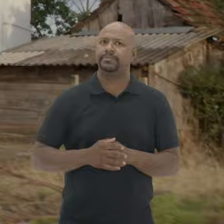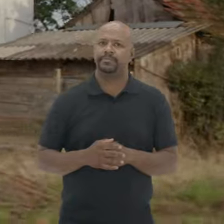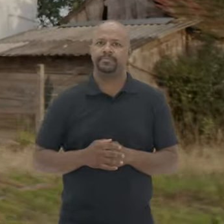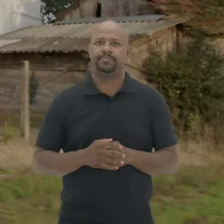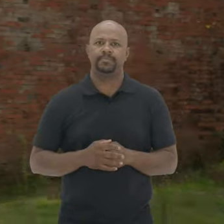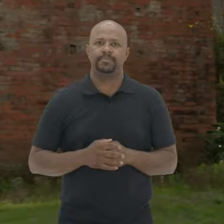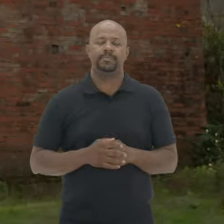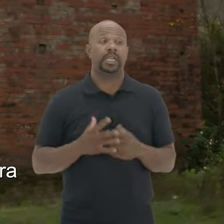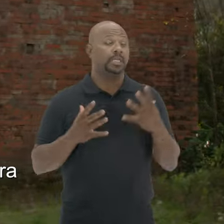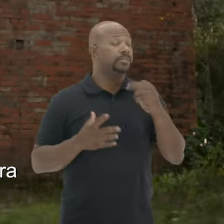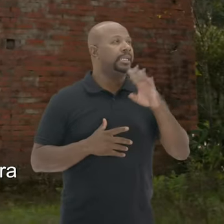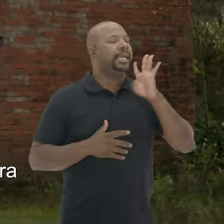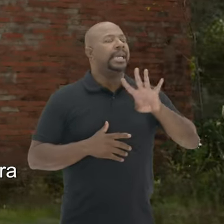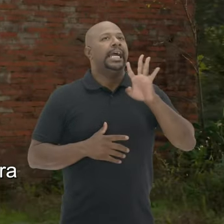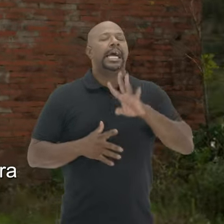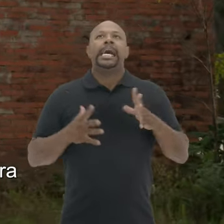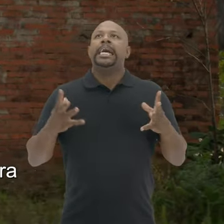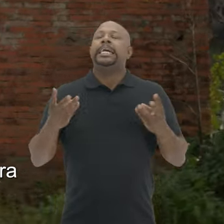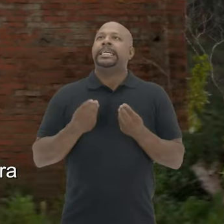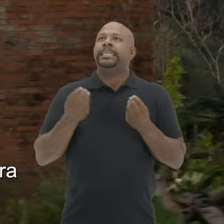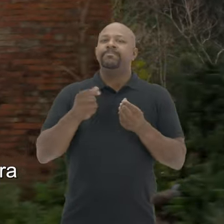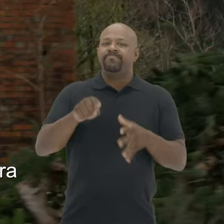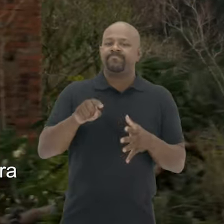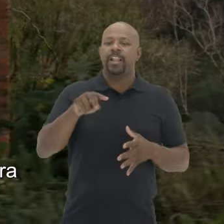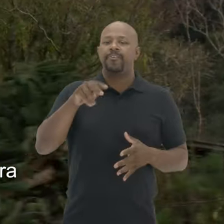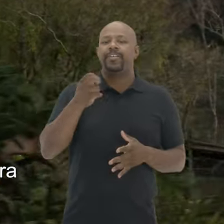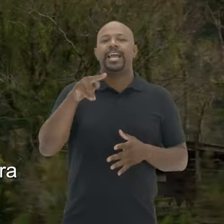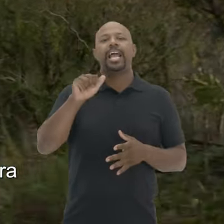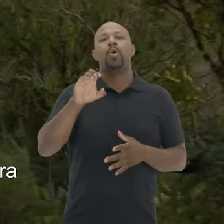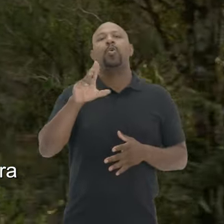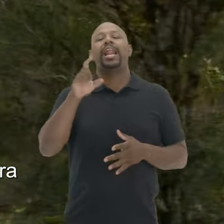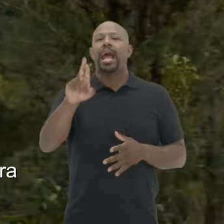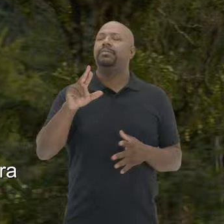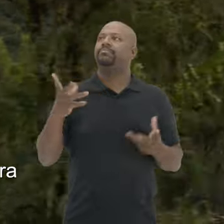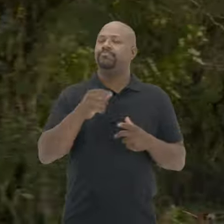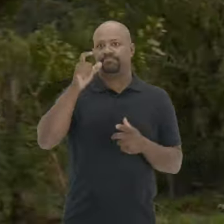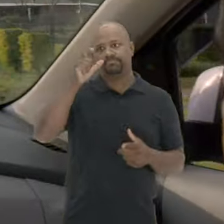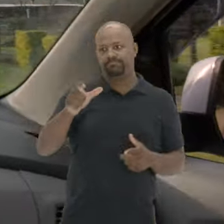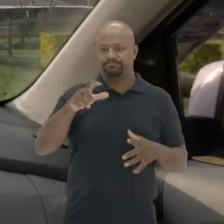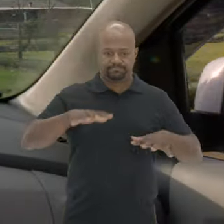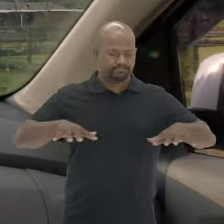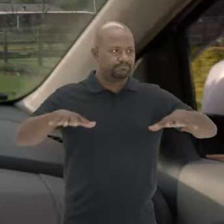Um galpão de tijolos Eu acho muito legal Uma arquitetura vernacular Muito interessante